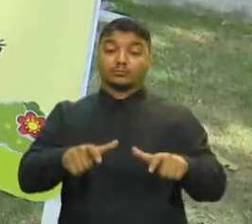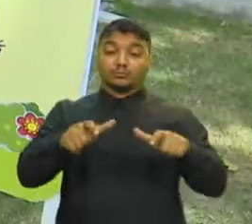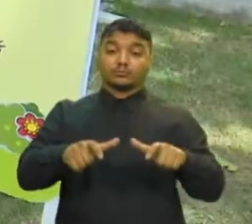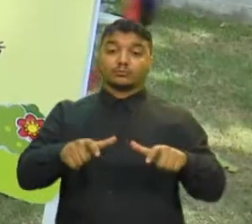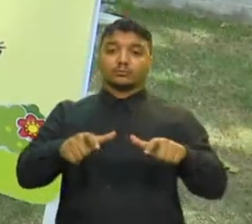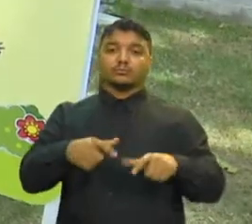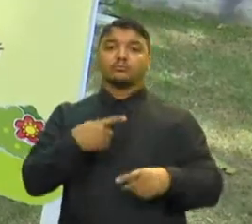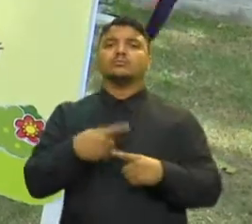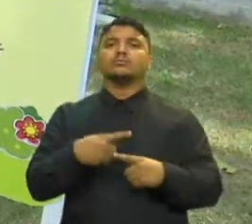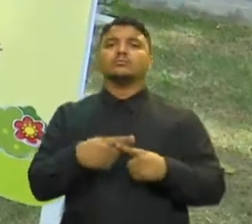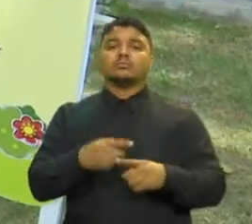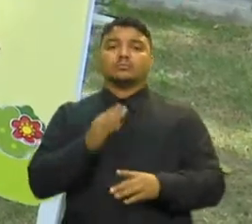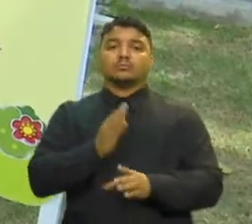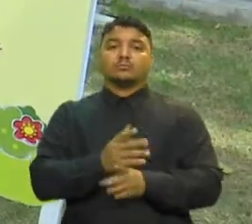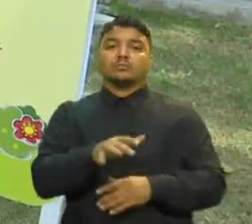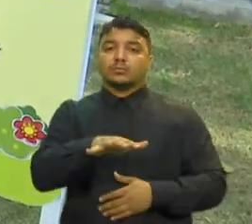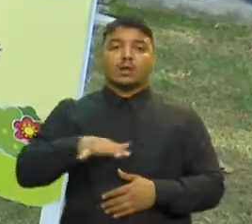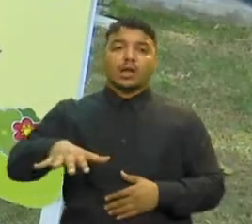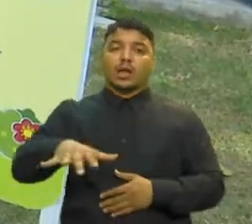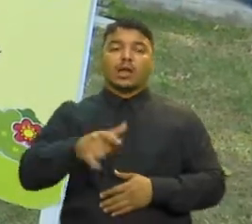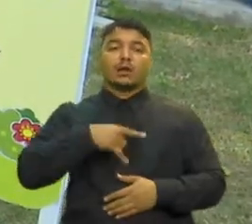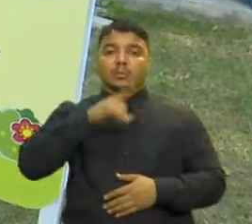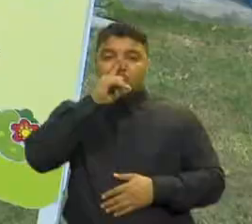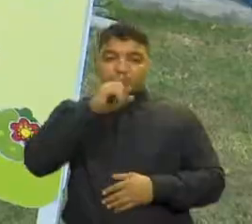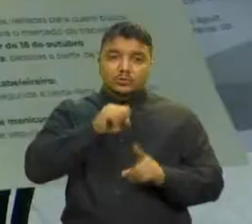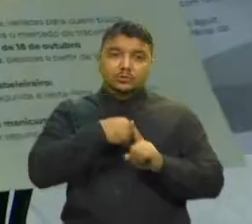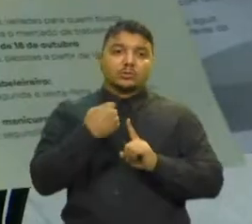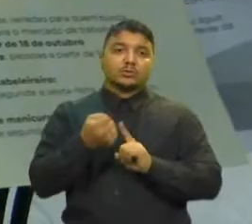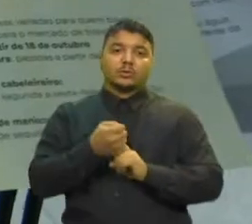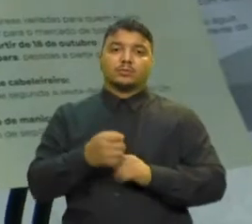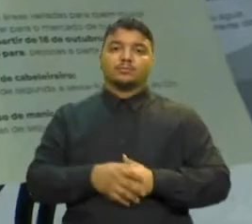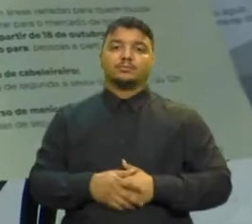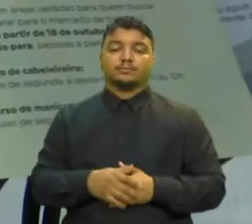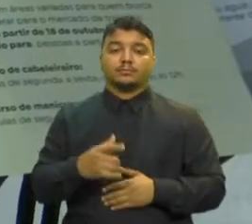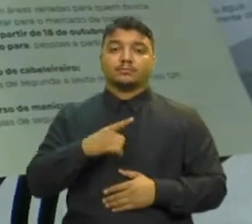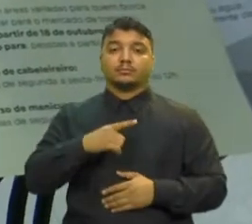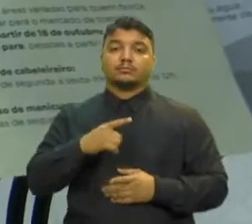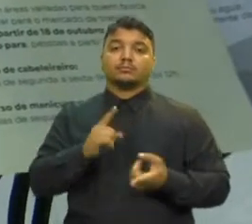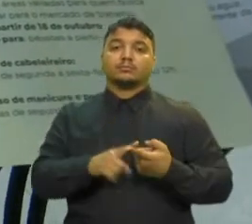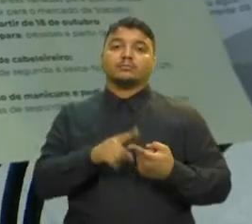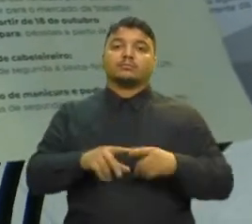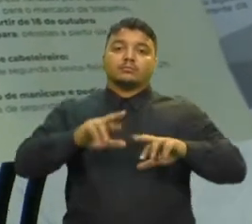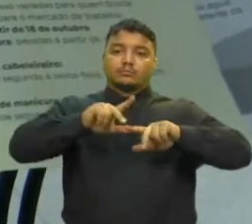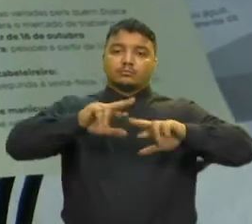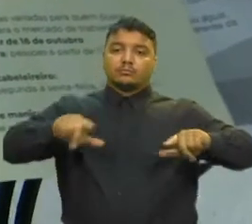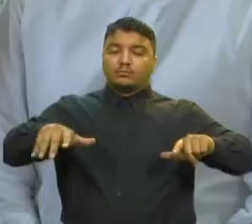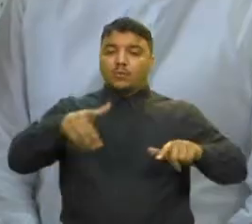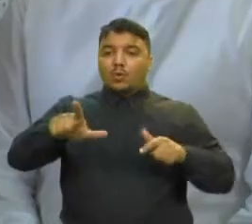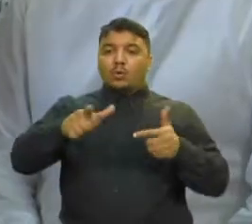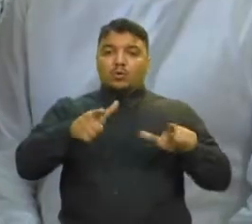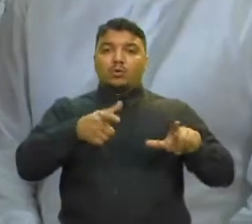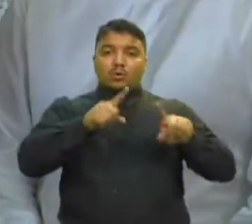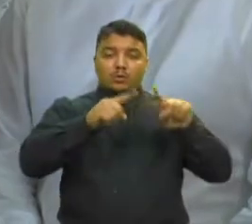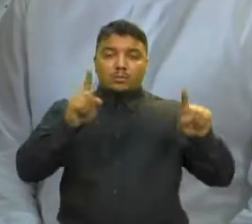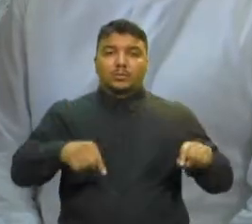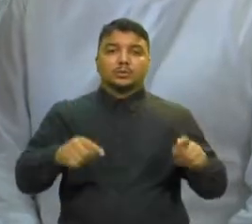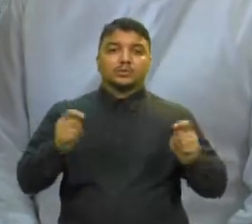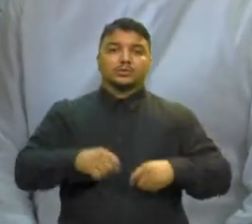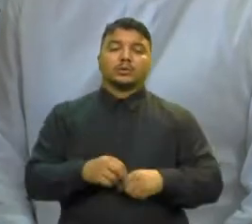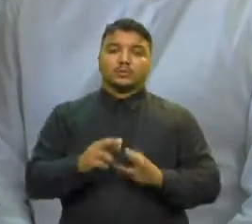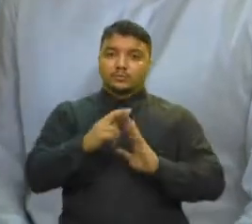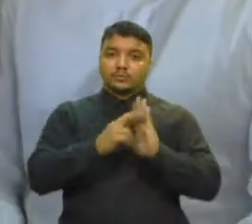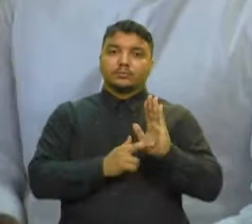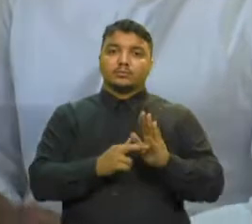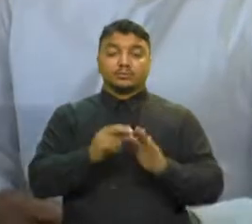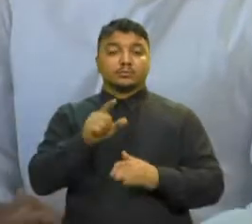foi feita por ser uma área de vulnerabilidade social Assim como em vários outros projetos Os critérios foram áreas mais